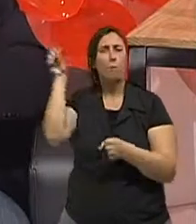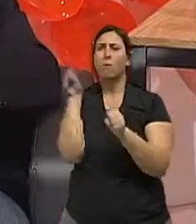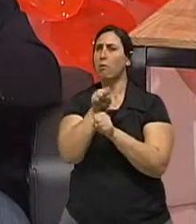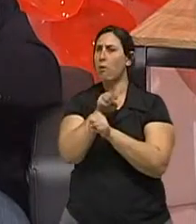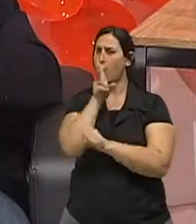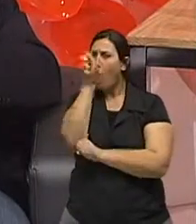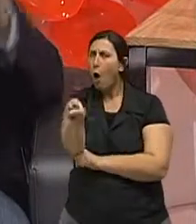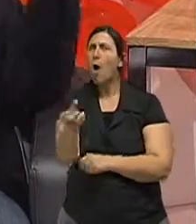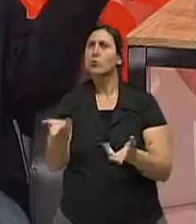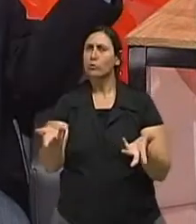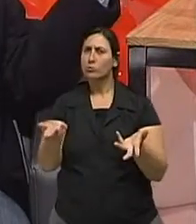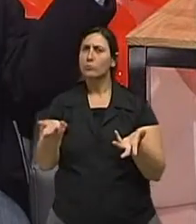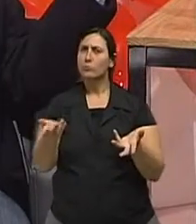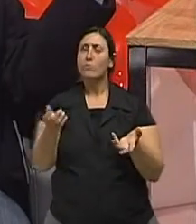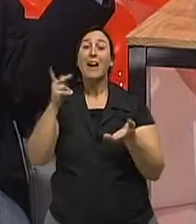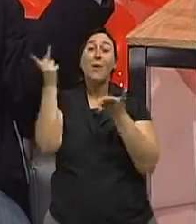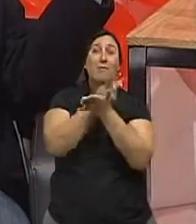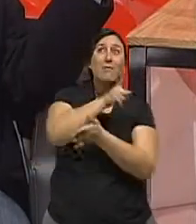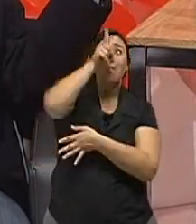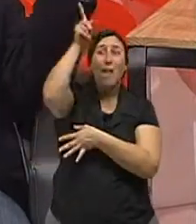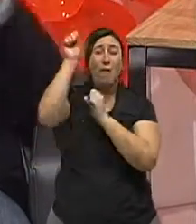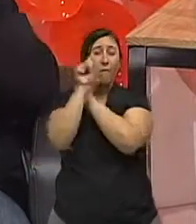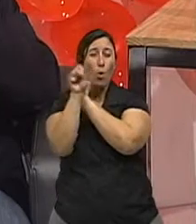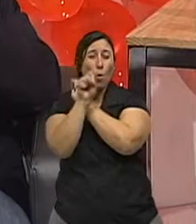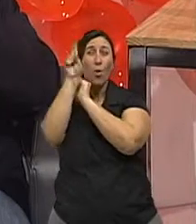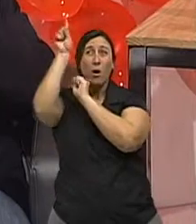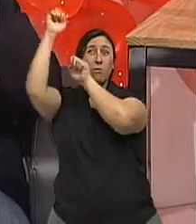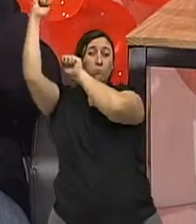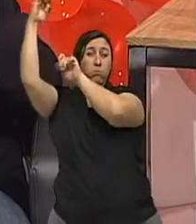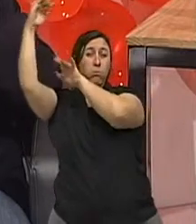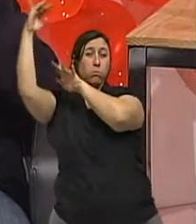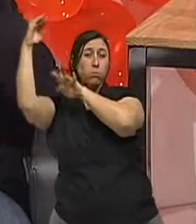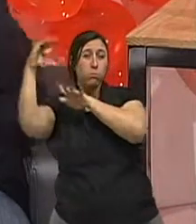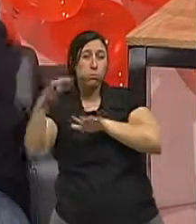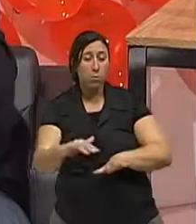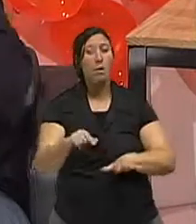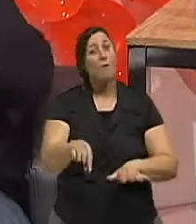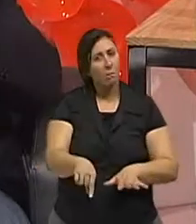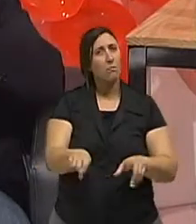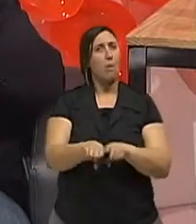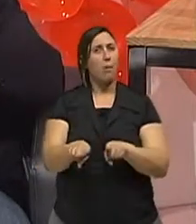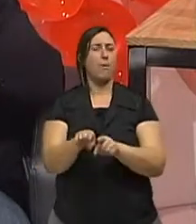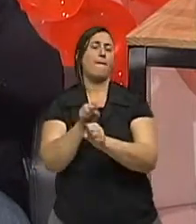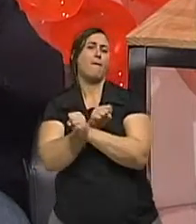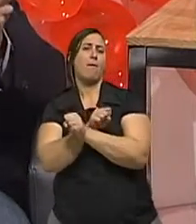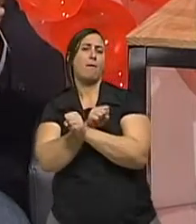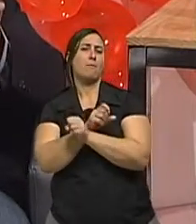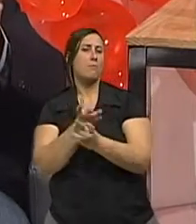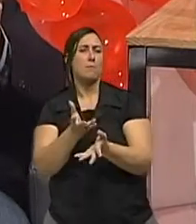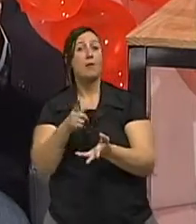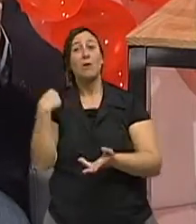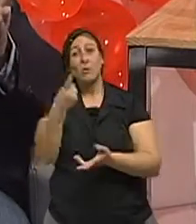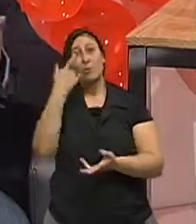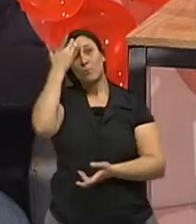Ele vem para cá. Tudo que acontece lá em cima, no hemisfério norte, no começo do ano, vai vir para cá. E a gente não